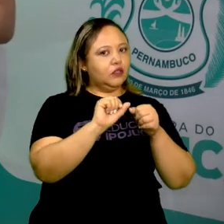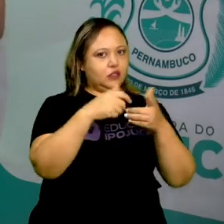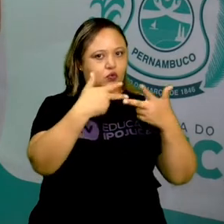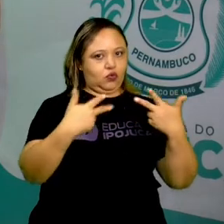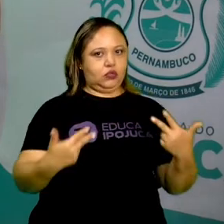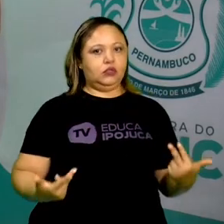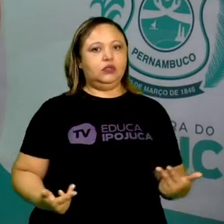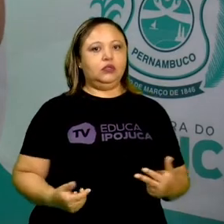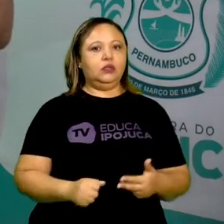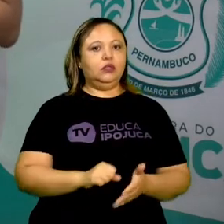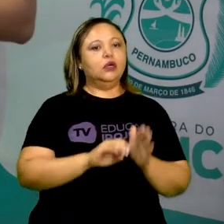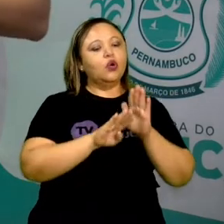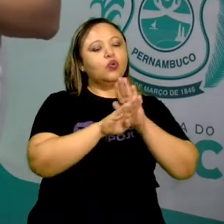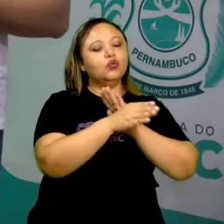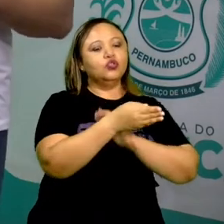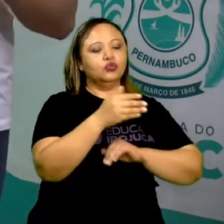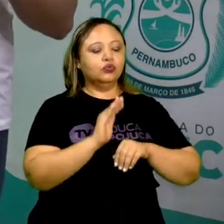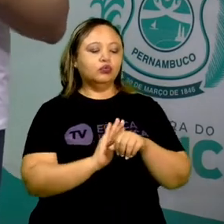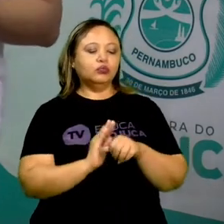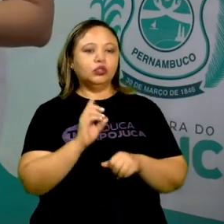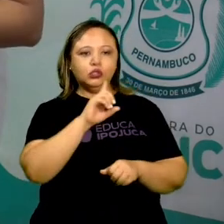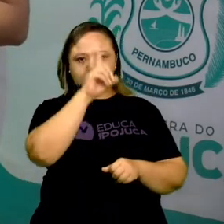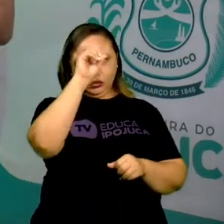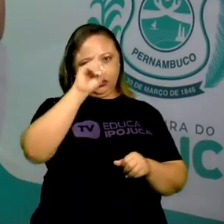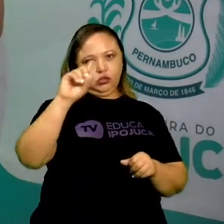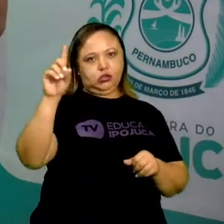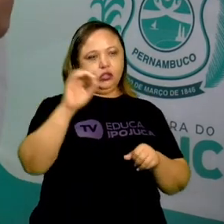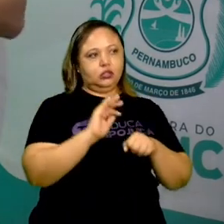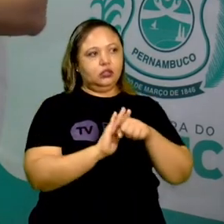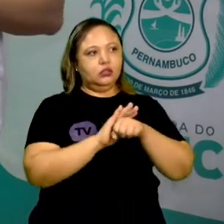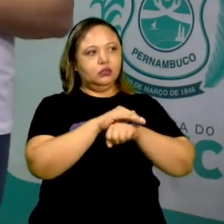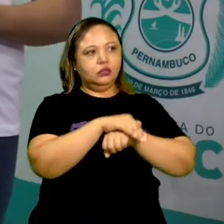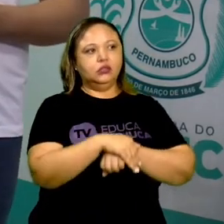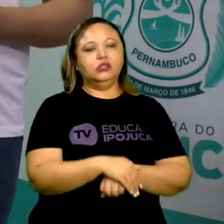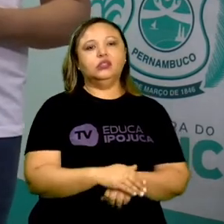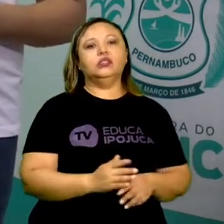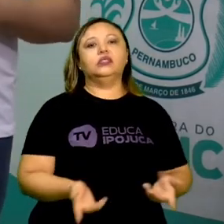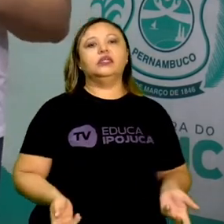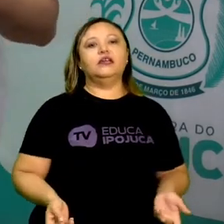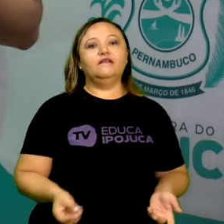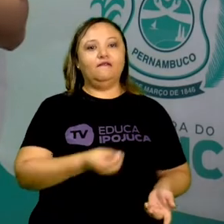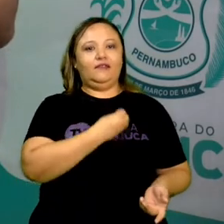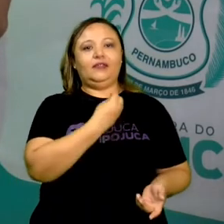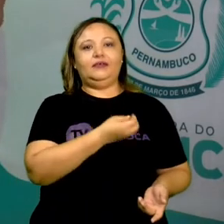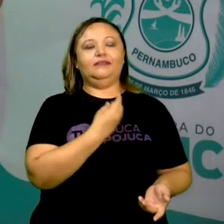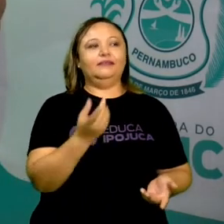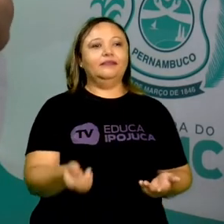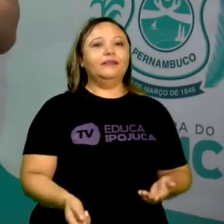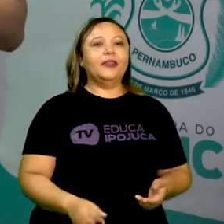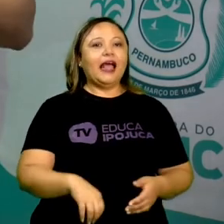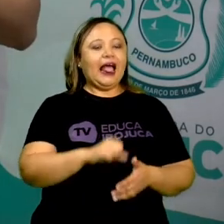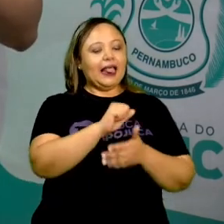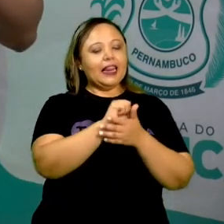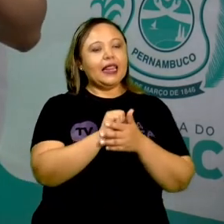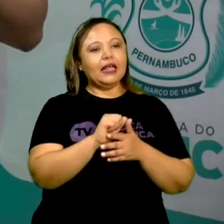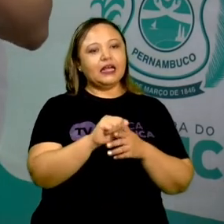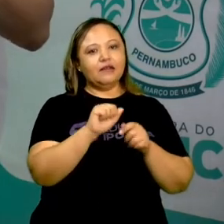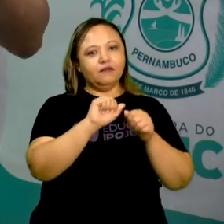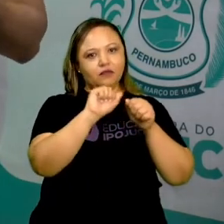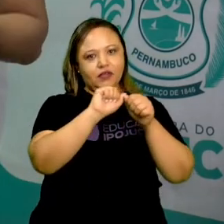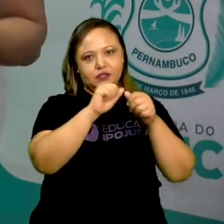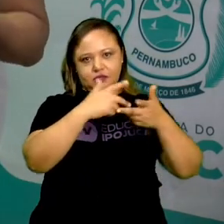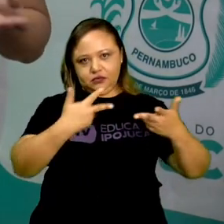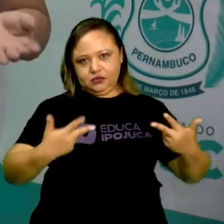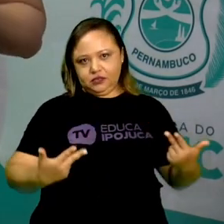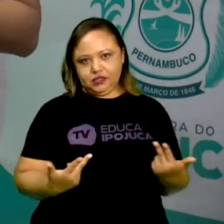atividades, hábitos, dia e noite, que vai ter o seu ritmo e estilo de vida. Portanto, as atividades que executamos